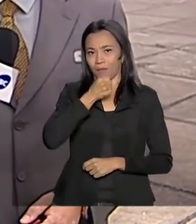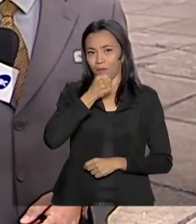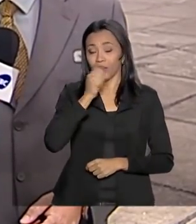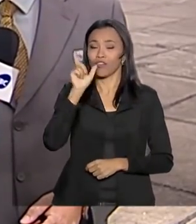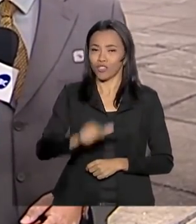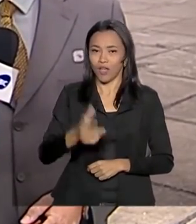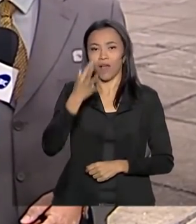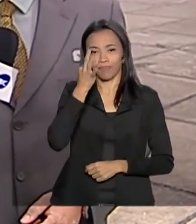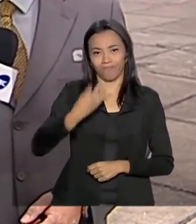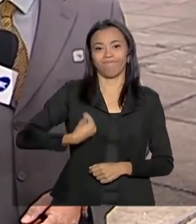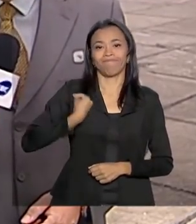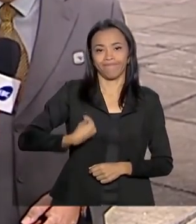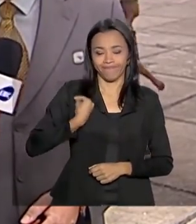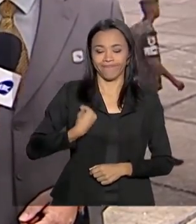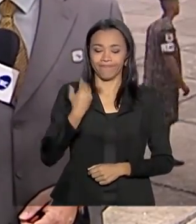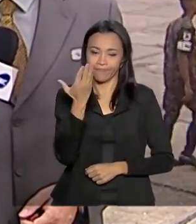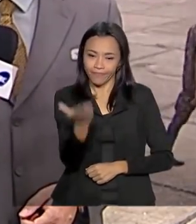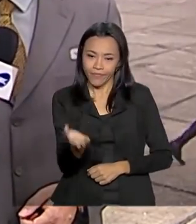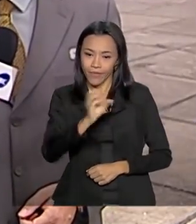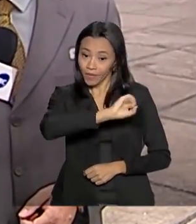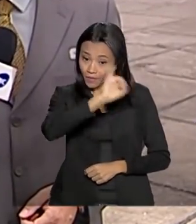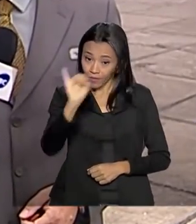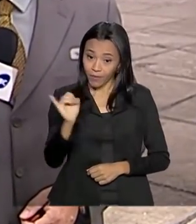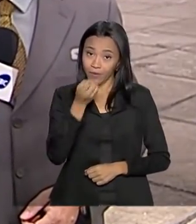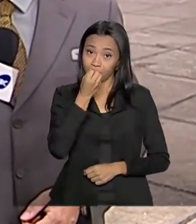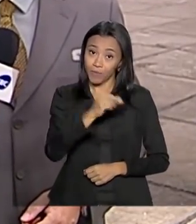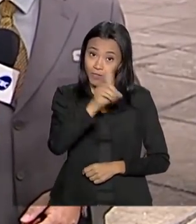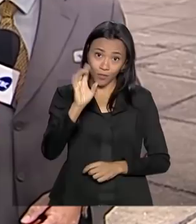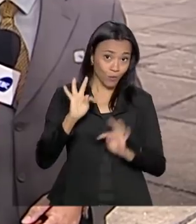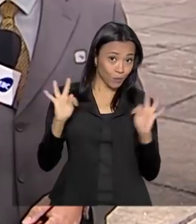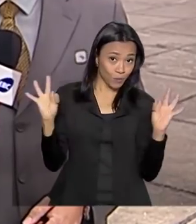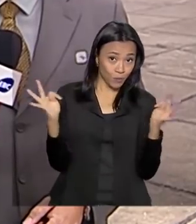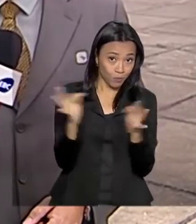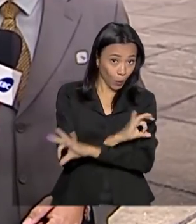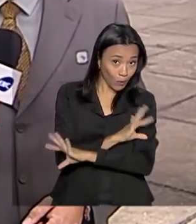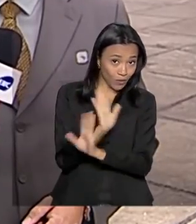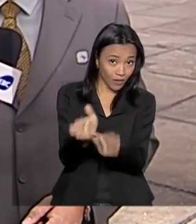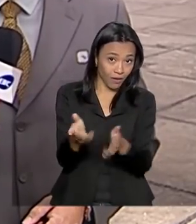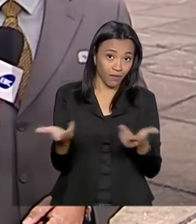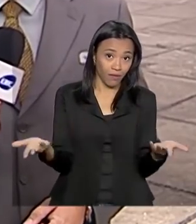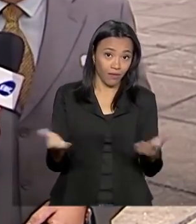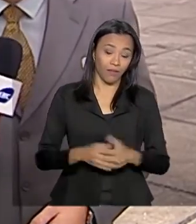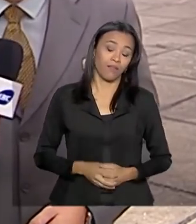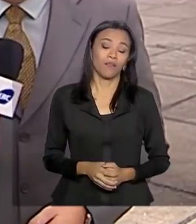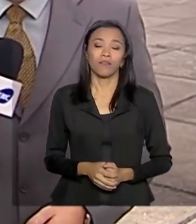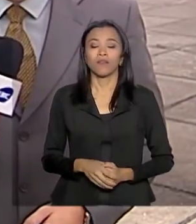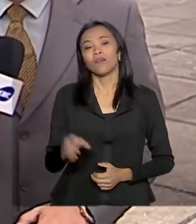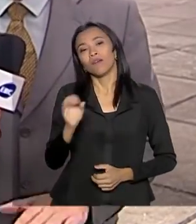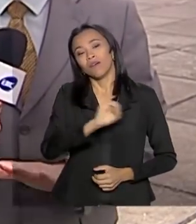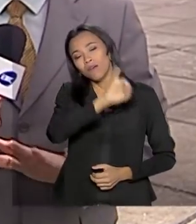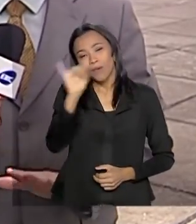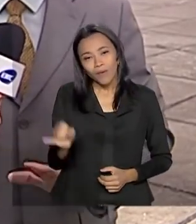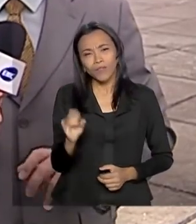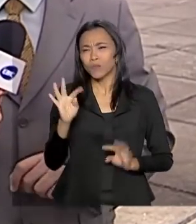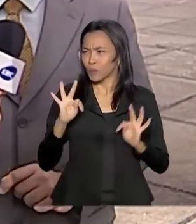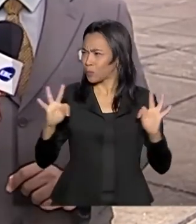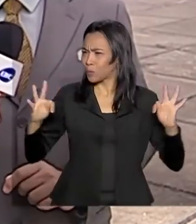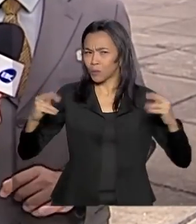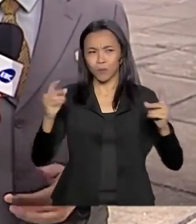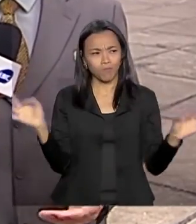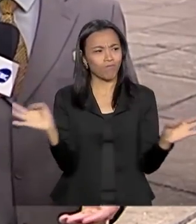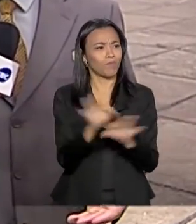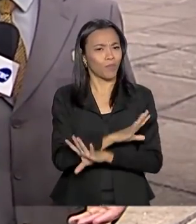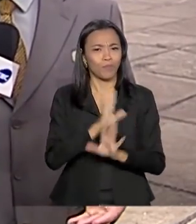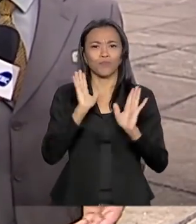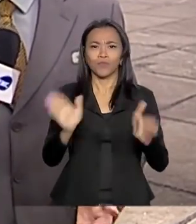já está lá no local. Olá, Maurício. Bom dia para você. Tudo pronto por aí? Olá, Luciana. Bom dia. Está tudo pronto